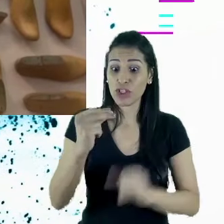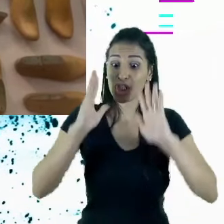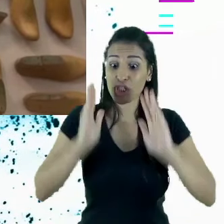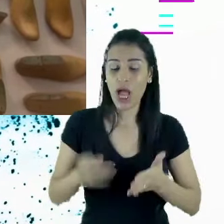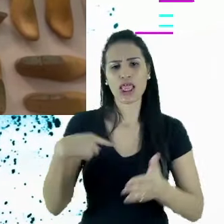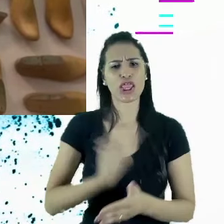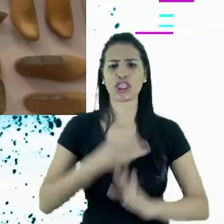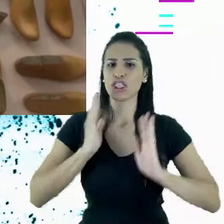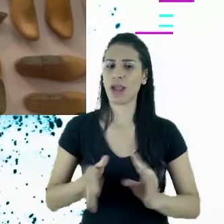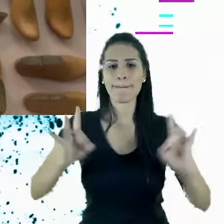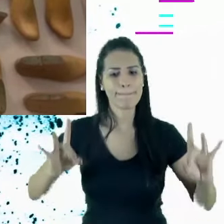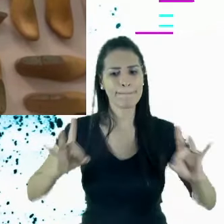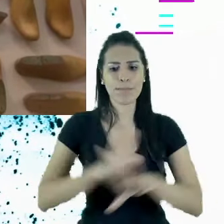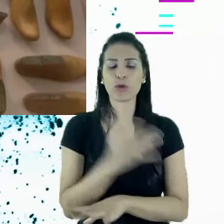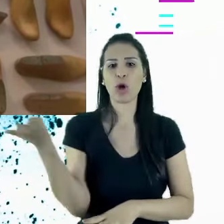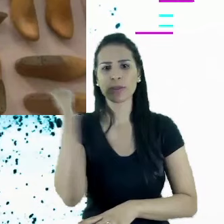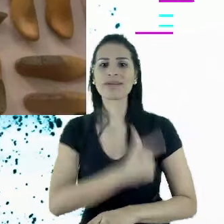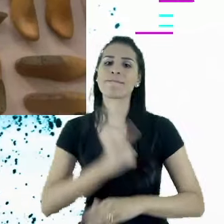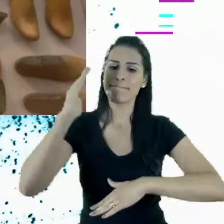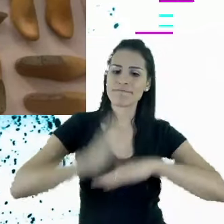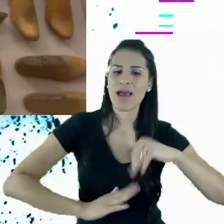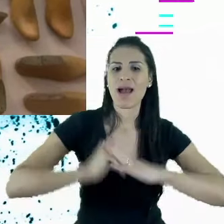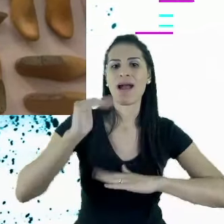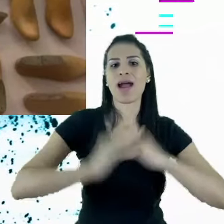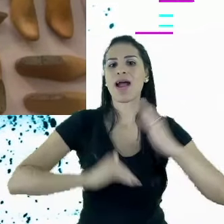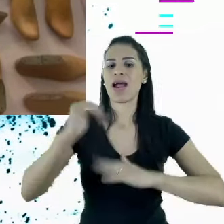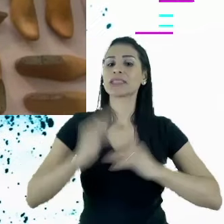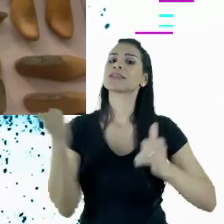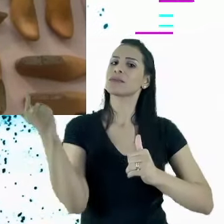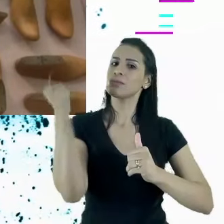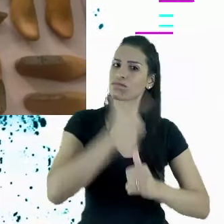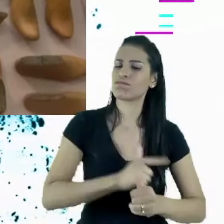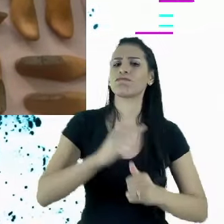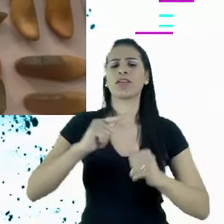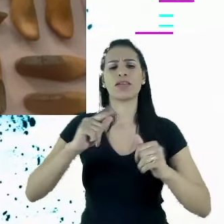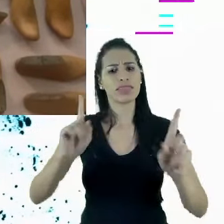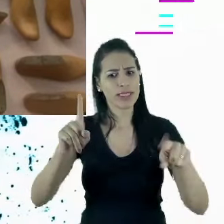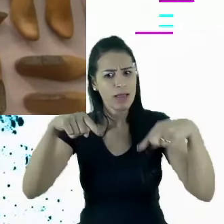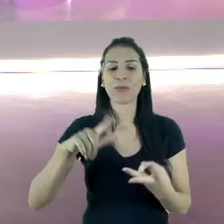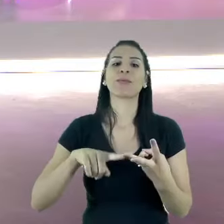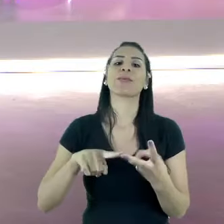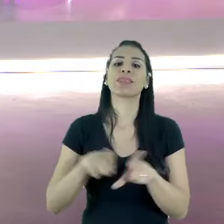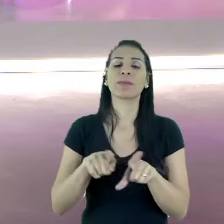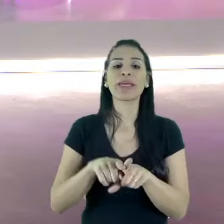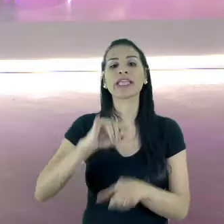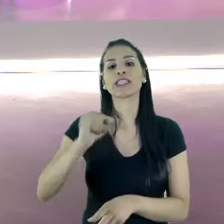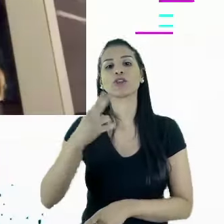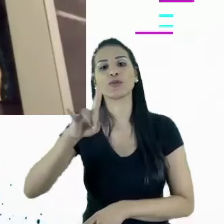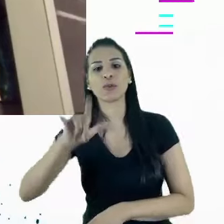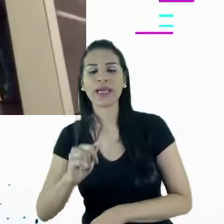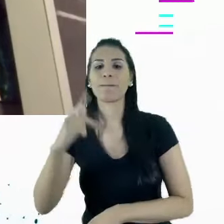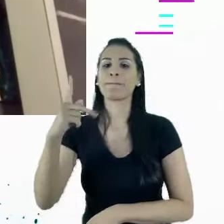colocar todo o aprendizado em prática e, realmente, conseguir superar os desafios que a pandemia nos obrigou. Eu vou me apresentar